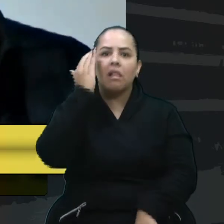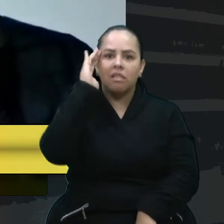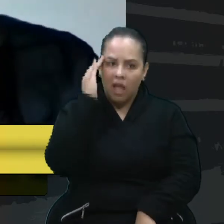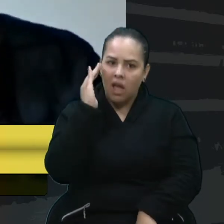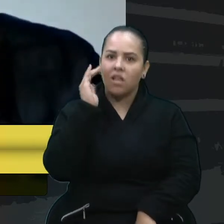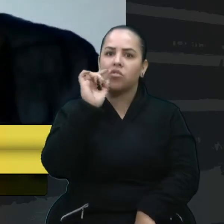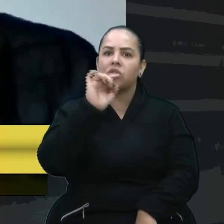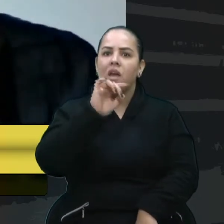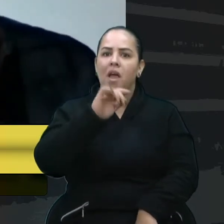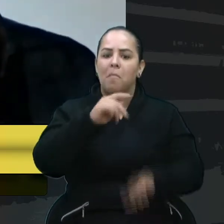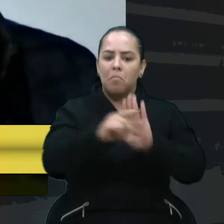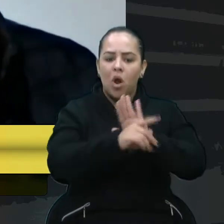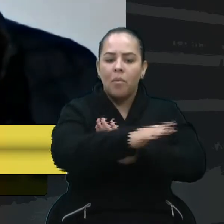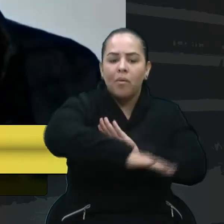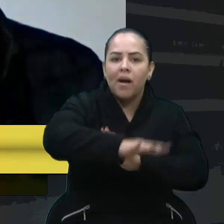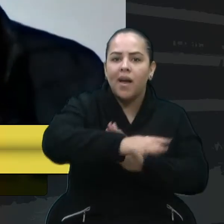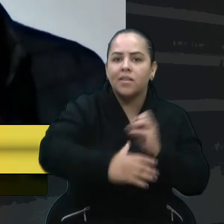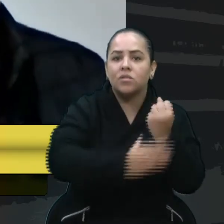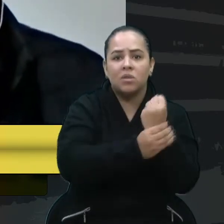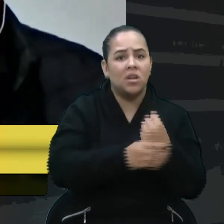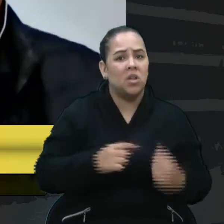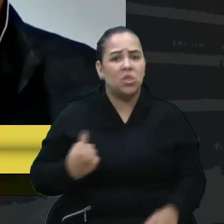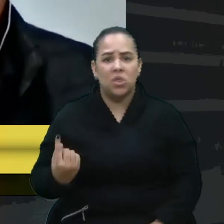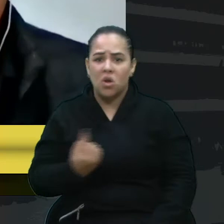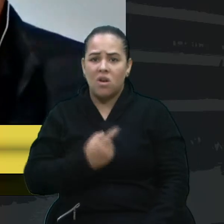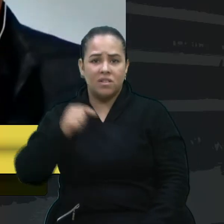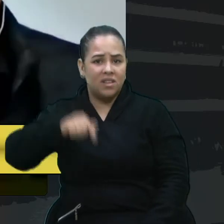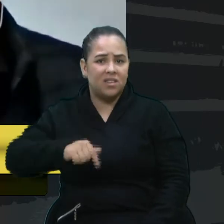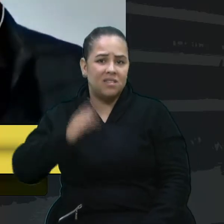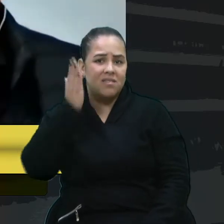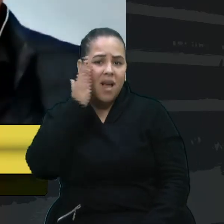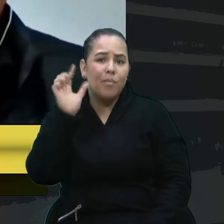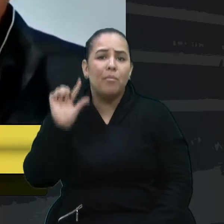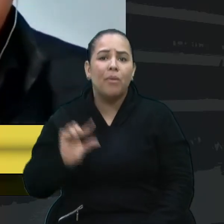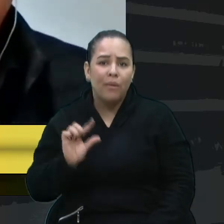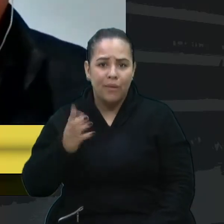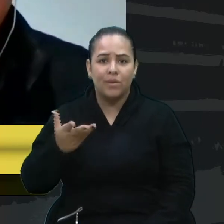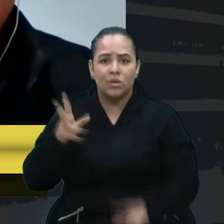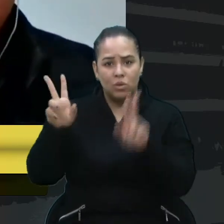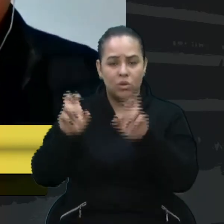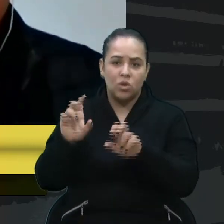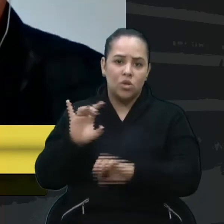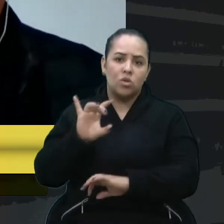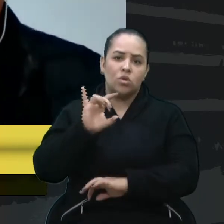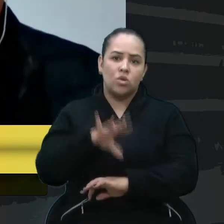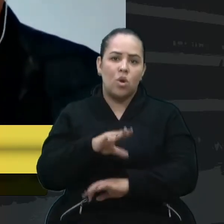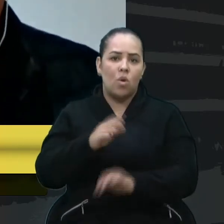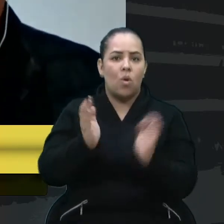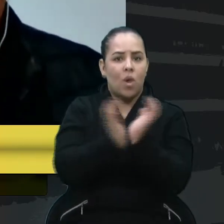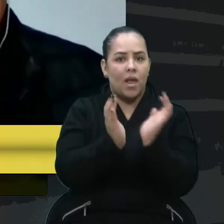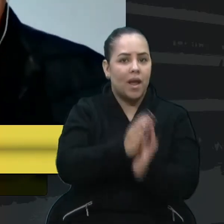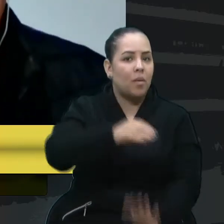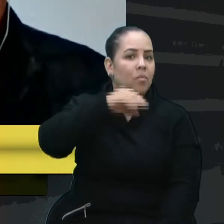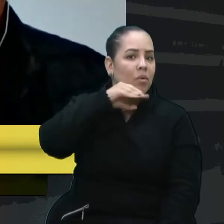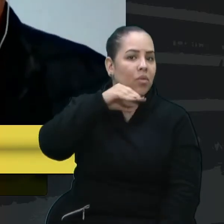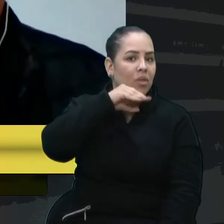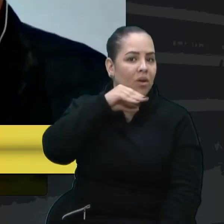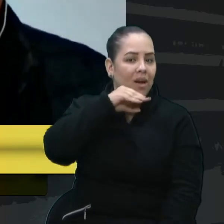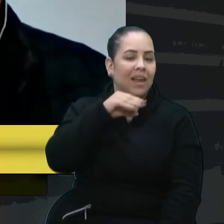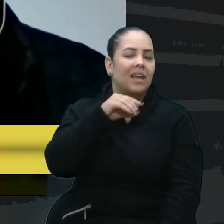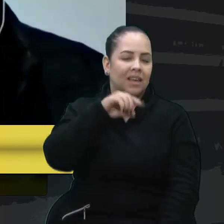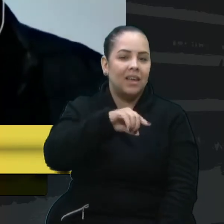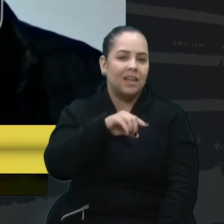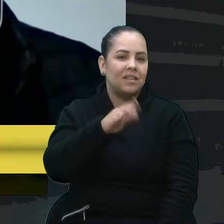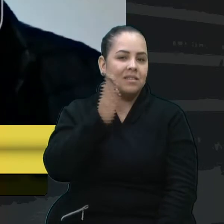gente aqui é leigo nesse assunto. Todos os vereadores, acho que nessa casa, a não ser o nosso colega Portola, que é ligado